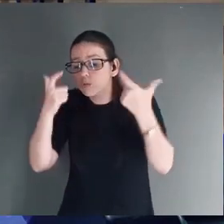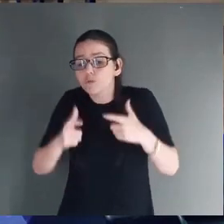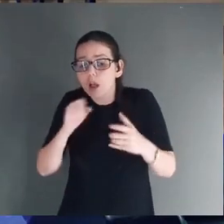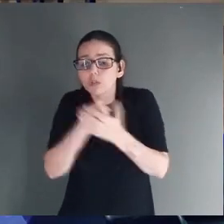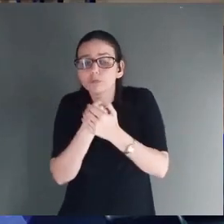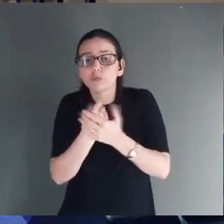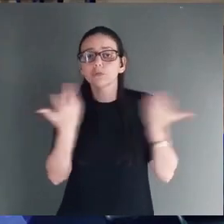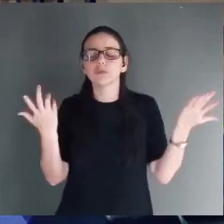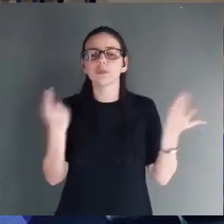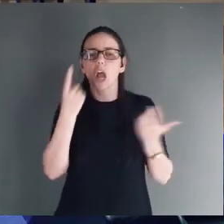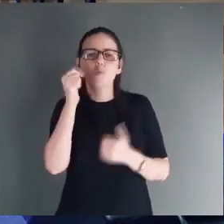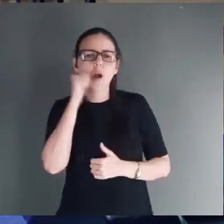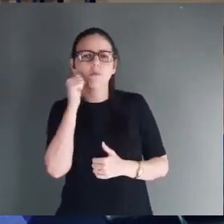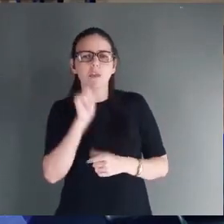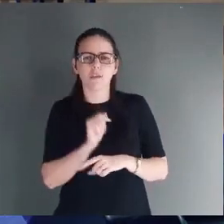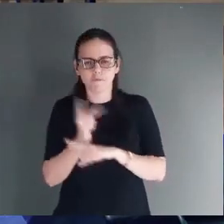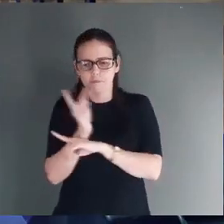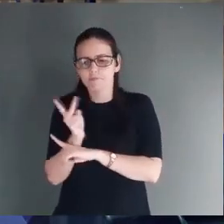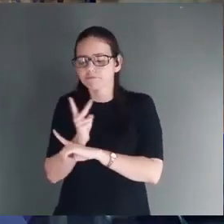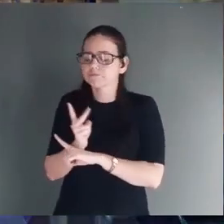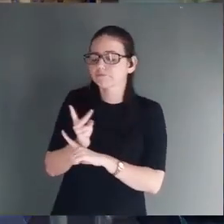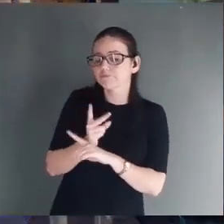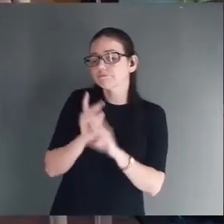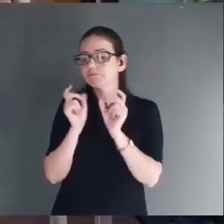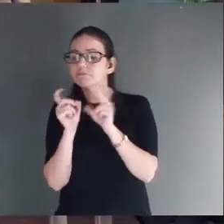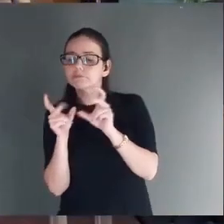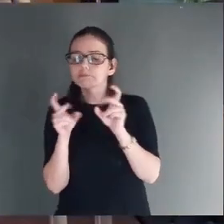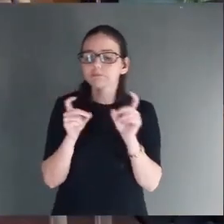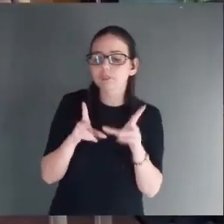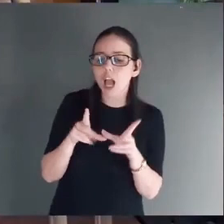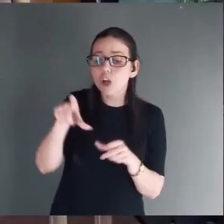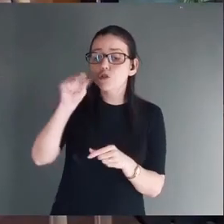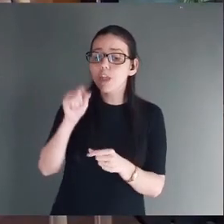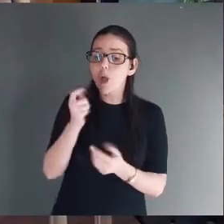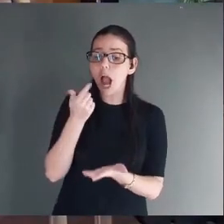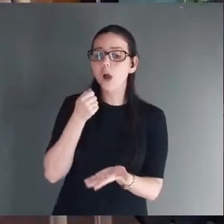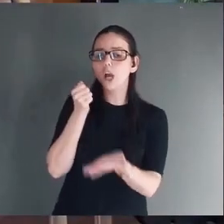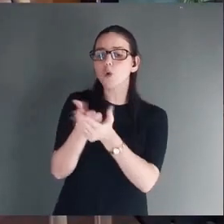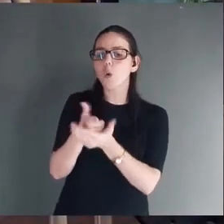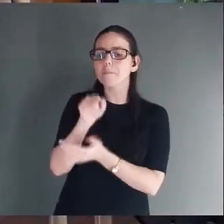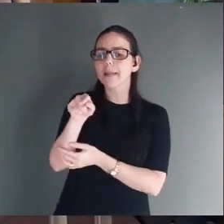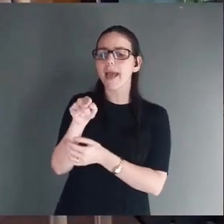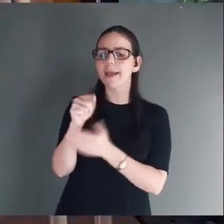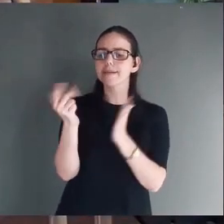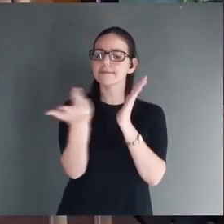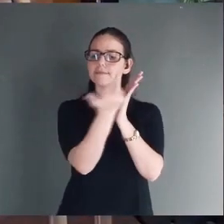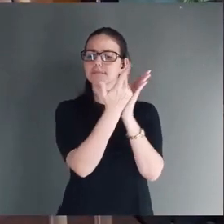Diz que uma senhora foi numa venda de garagem. E ela comprou um quadro por nove dólares.